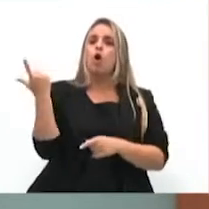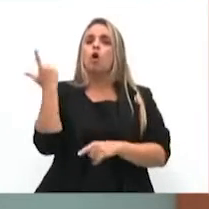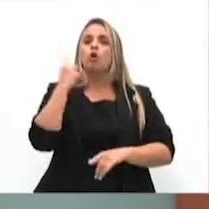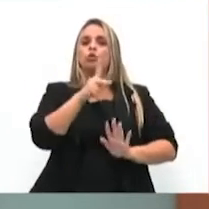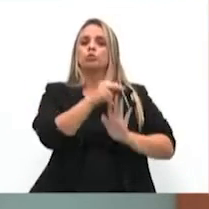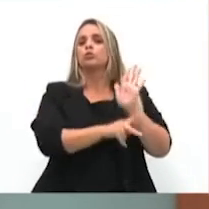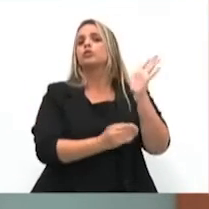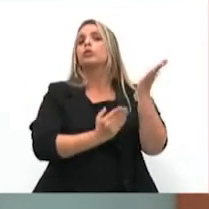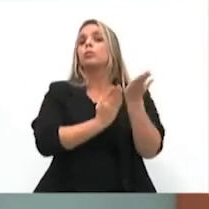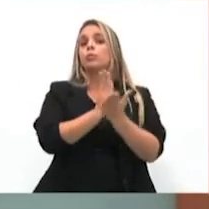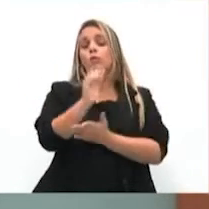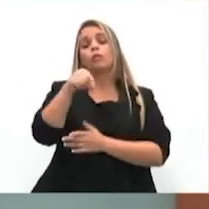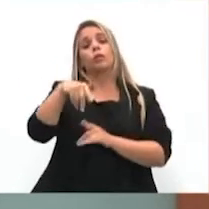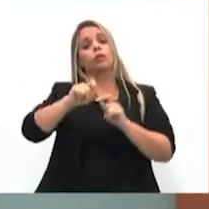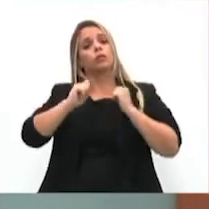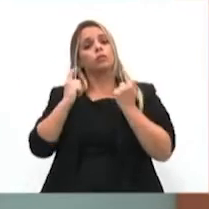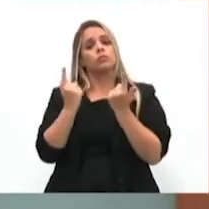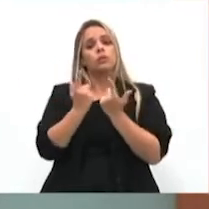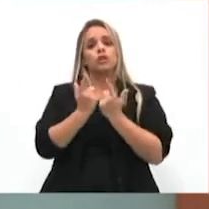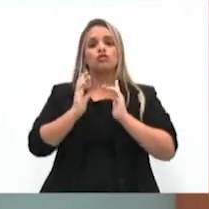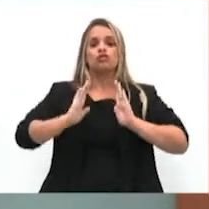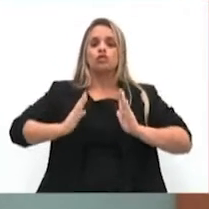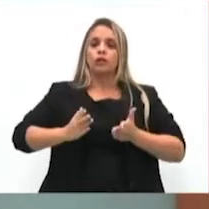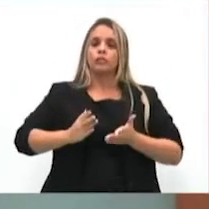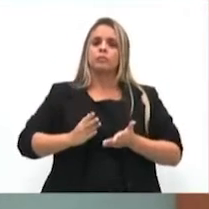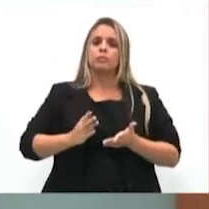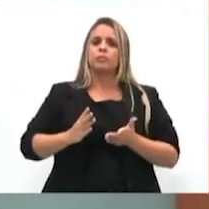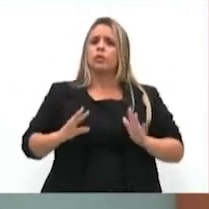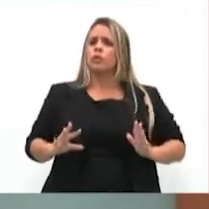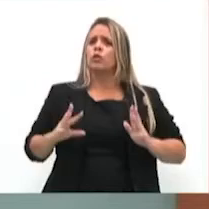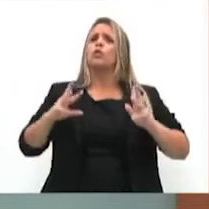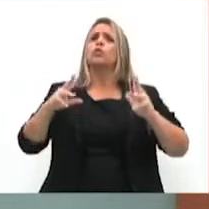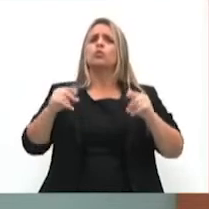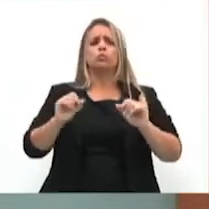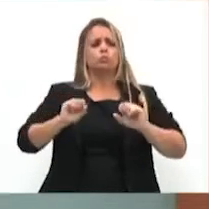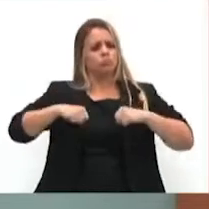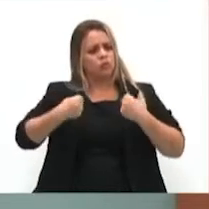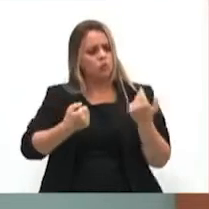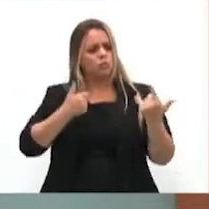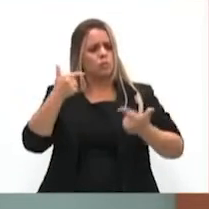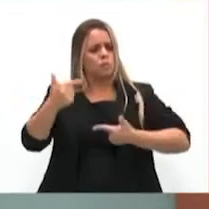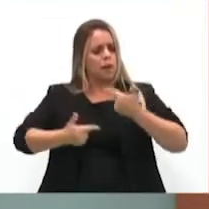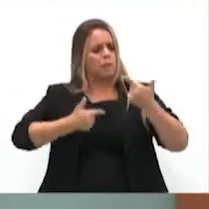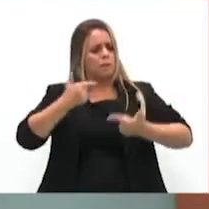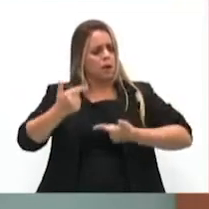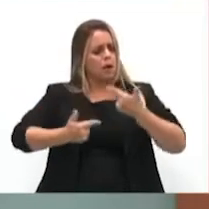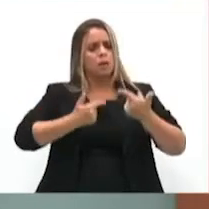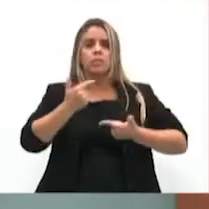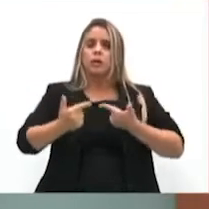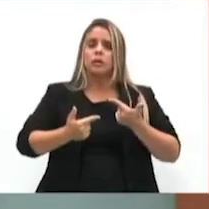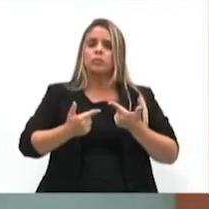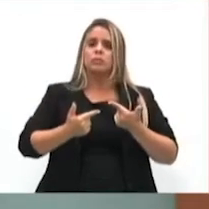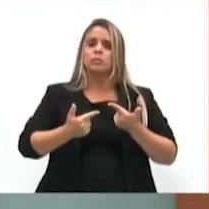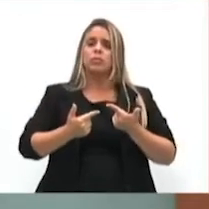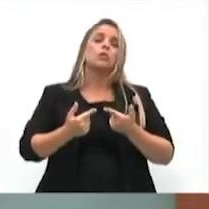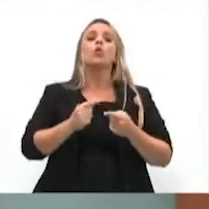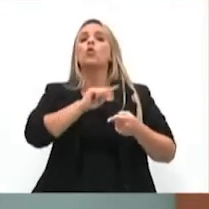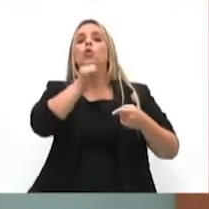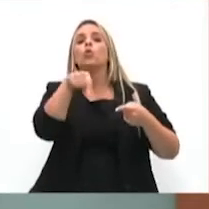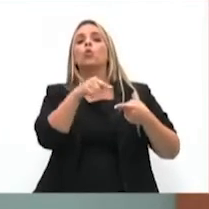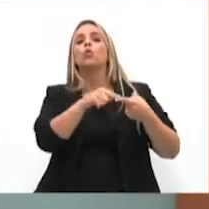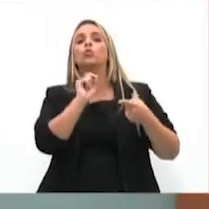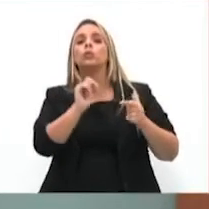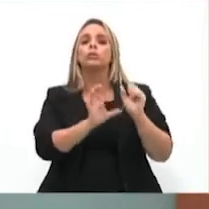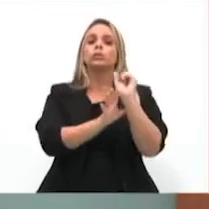Assembleia, todo o esforço que se produz a partir dela, que é para segurar